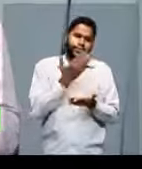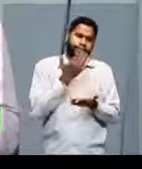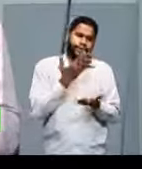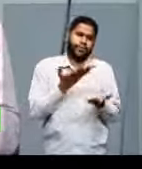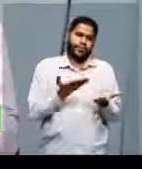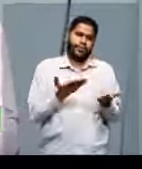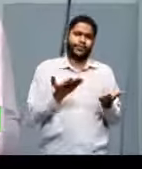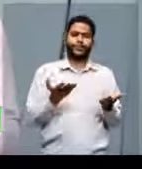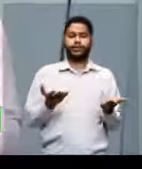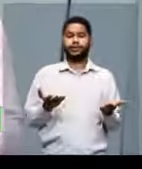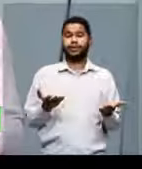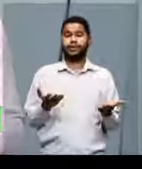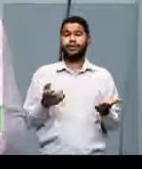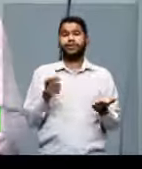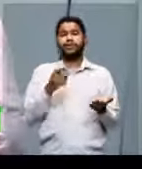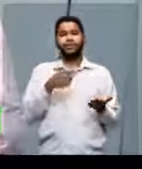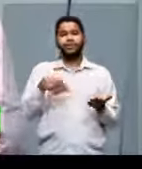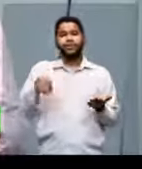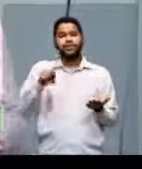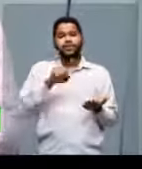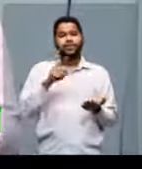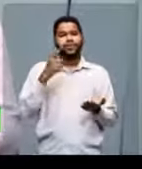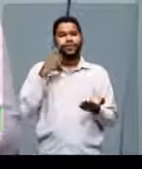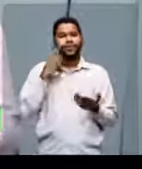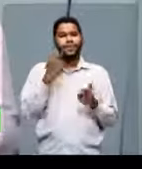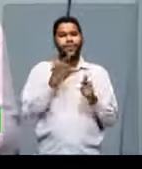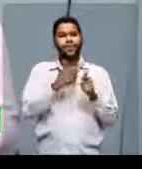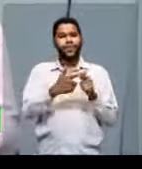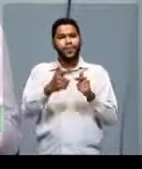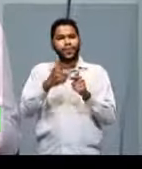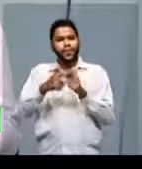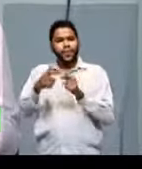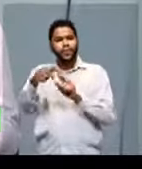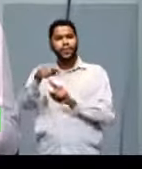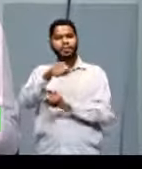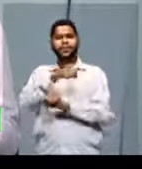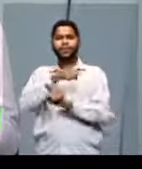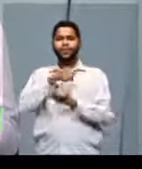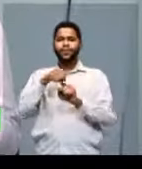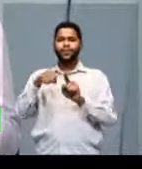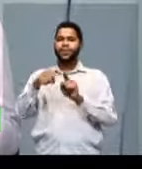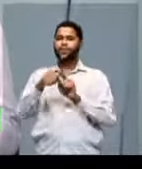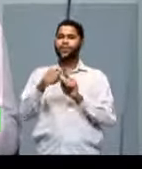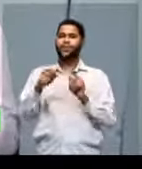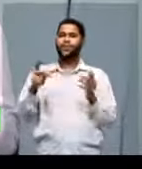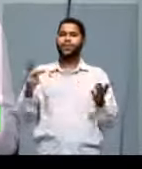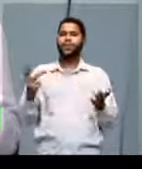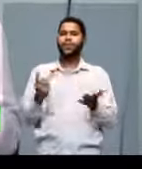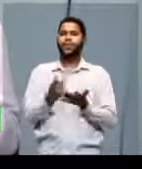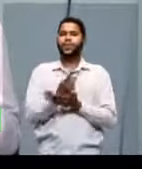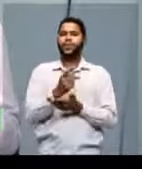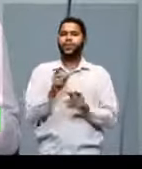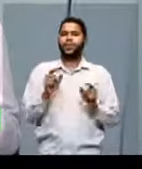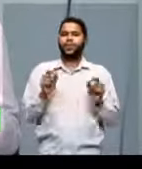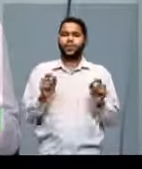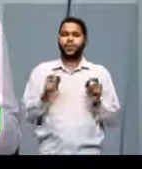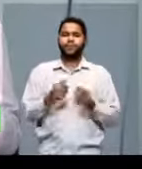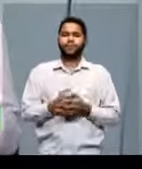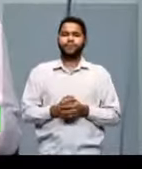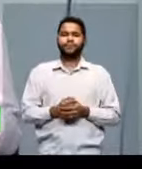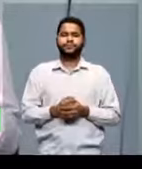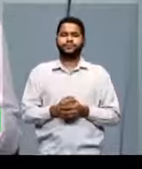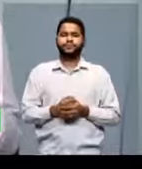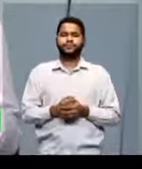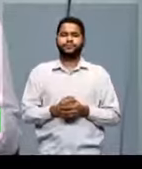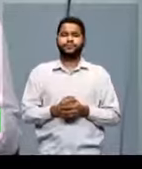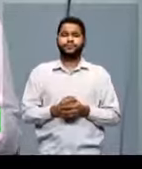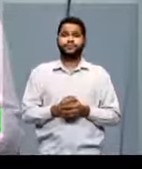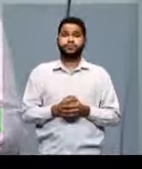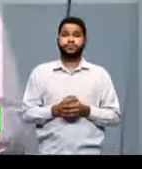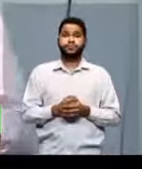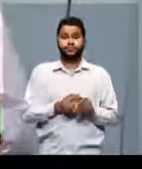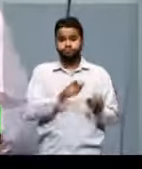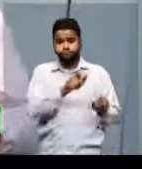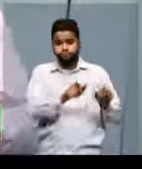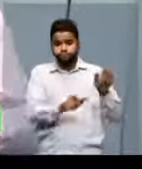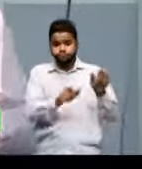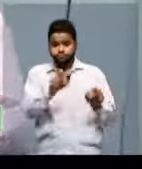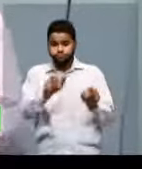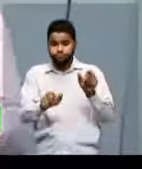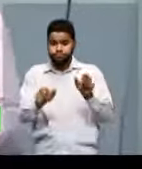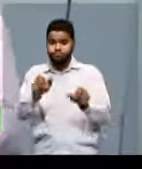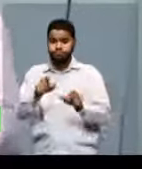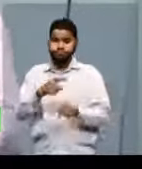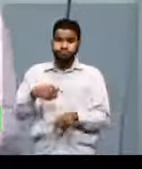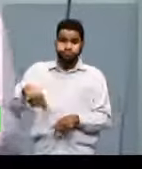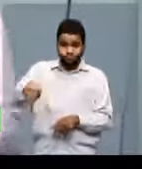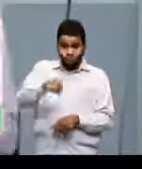Então, por aqui você já vê um problema social acontecendo que é o seguinte, que os humanos, que são